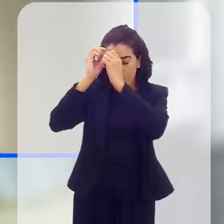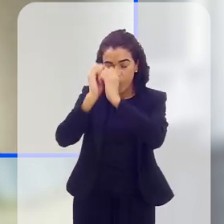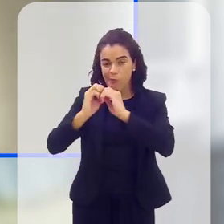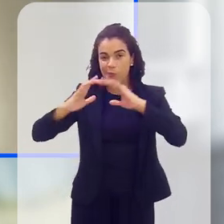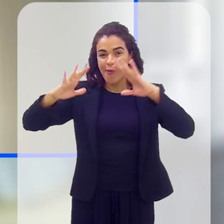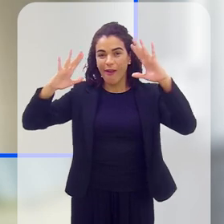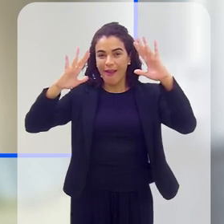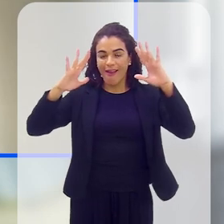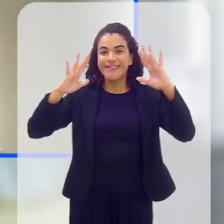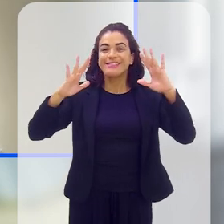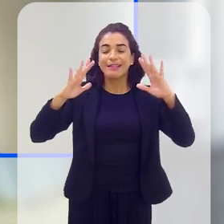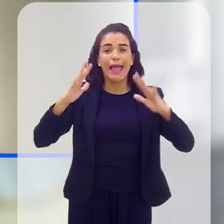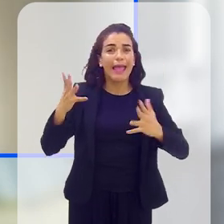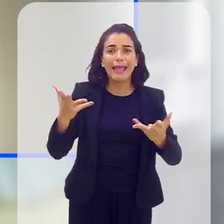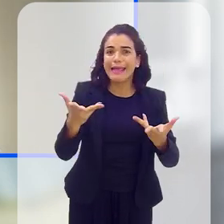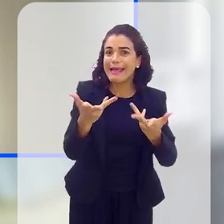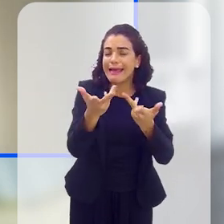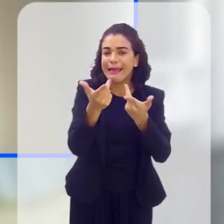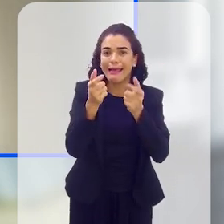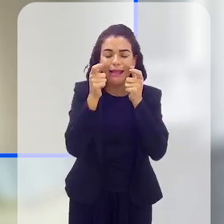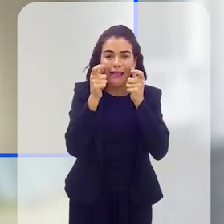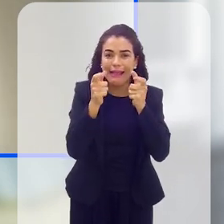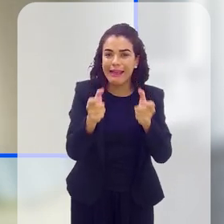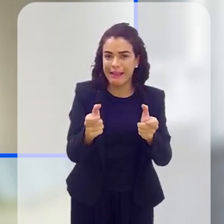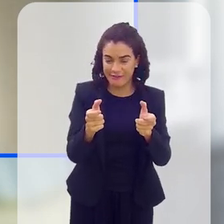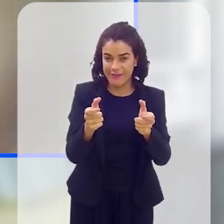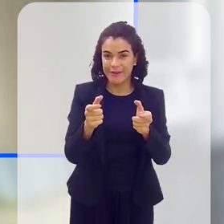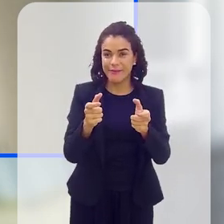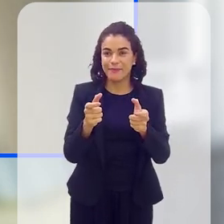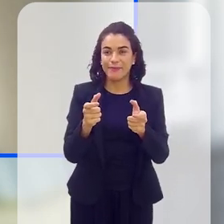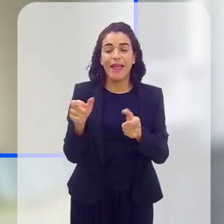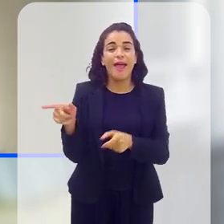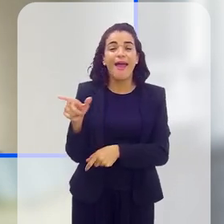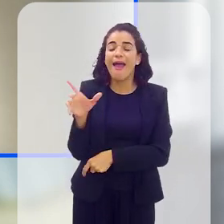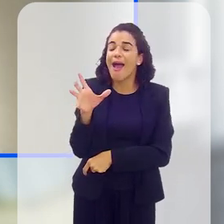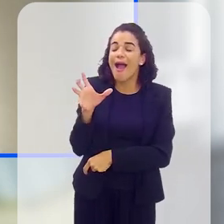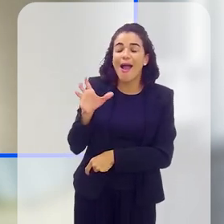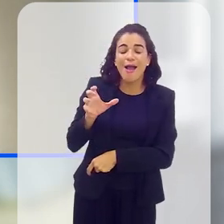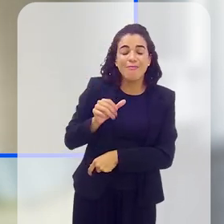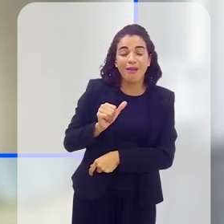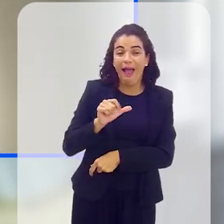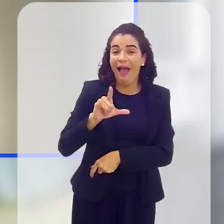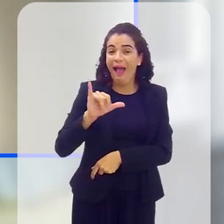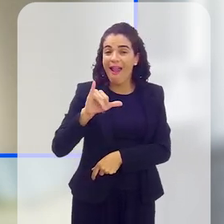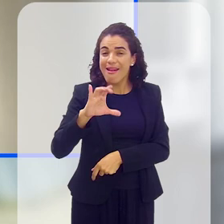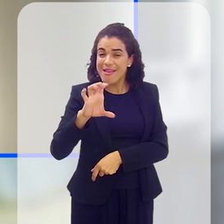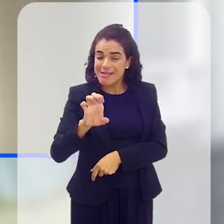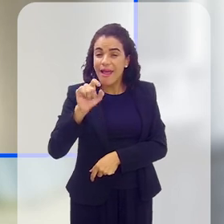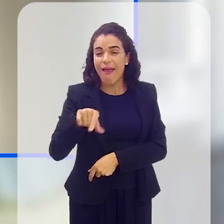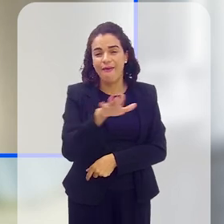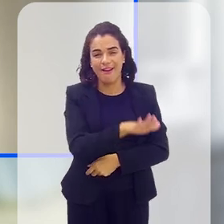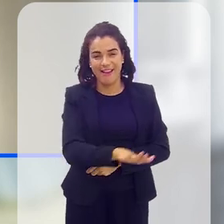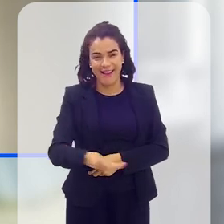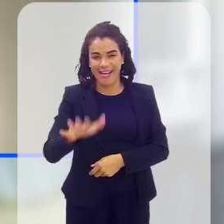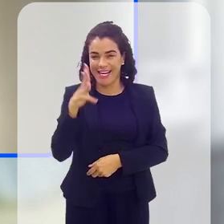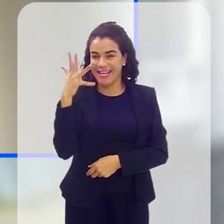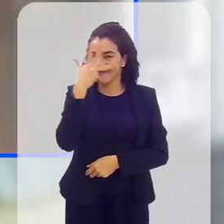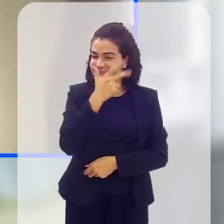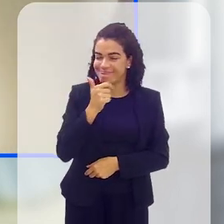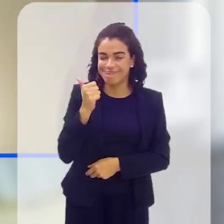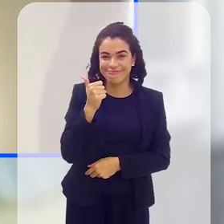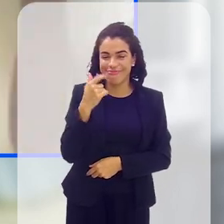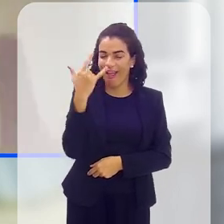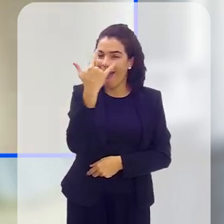E é incrível, é incrível isso. Ela é apaixonante. A Liz é uma criança apaixonante. Dá uma